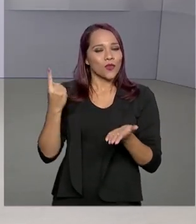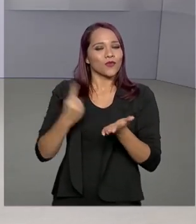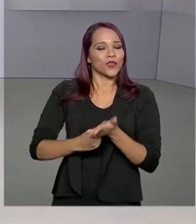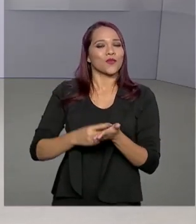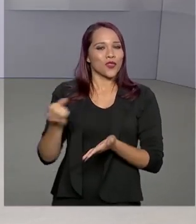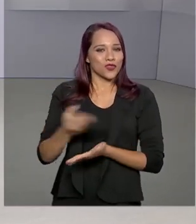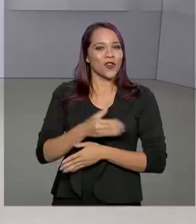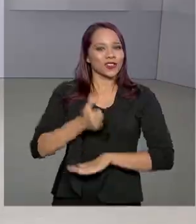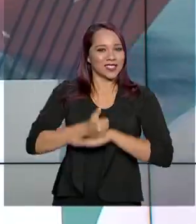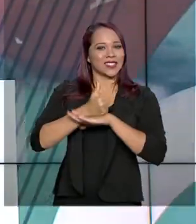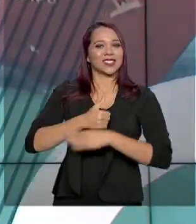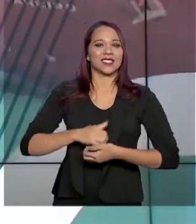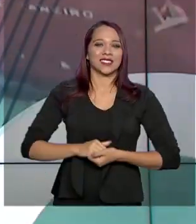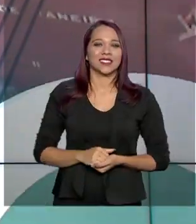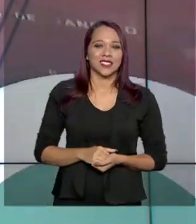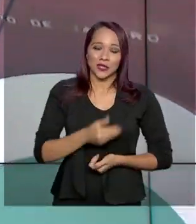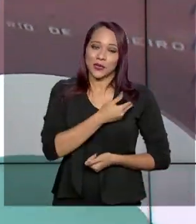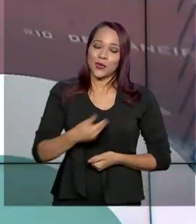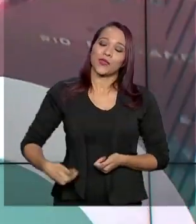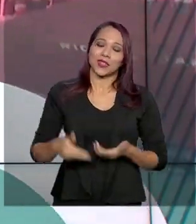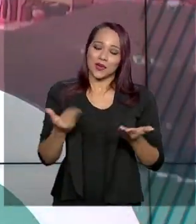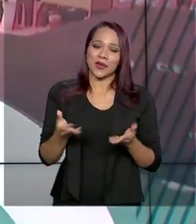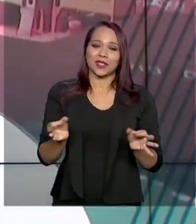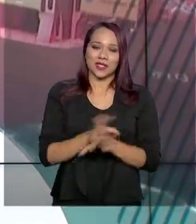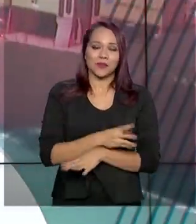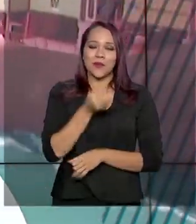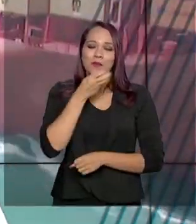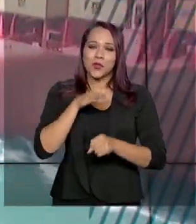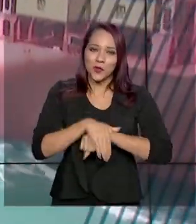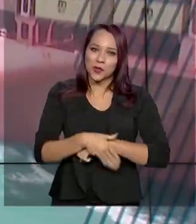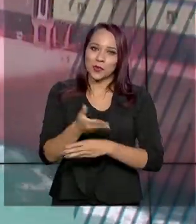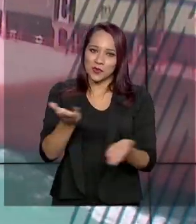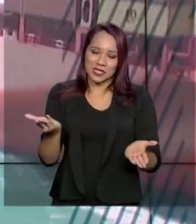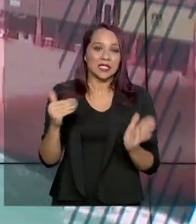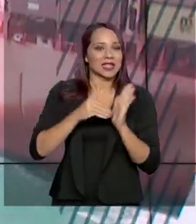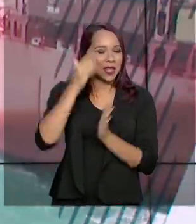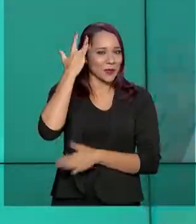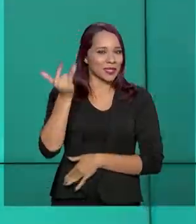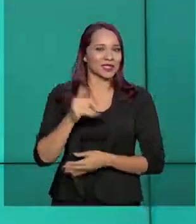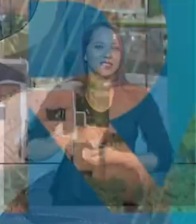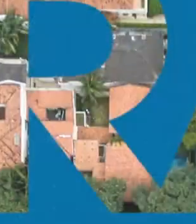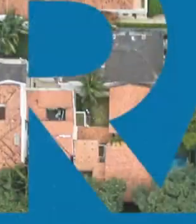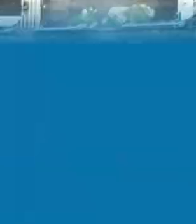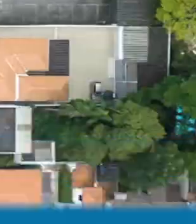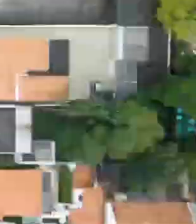a nova secretária. O governo agora fica por aqui. Uma boa noite para você e até amanhã.